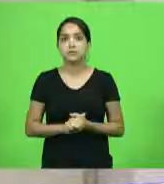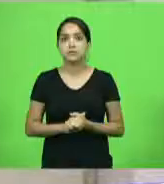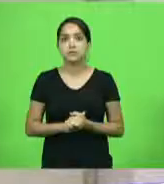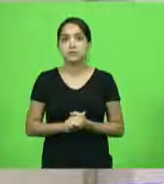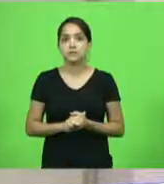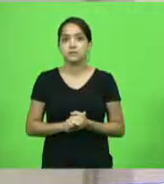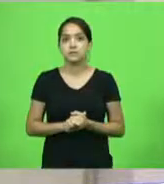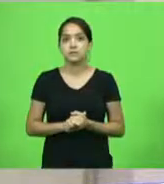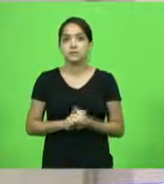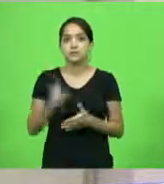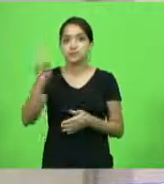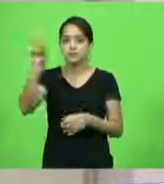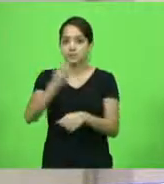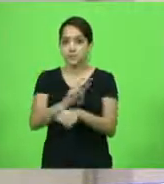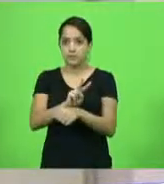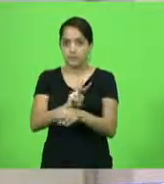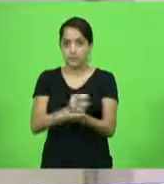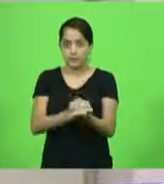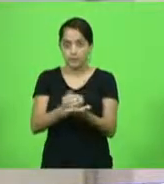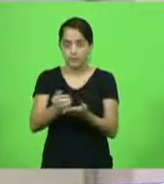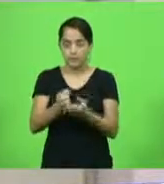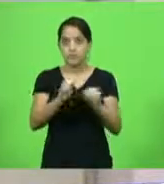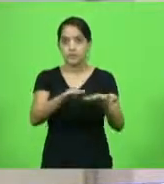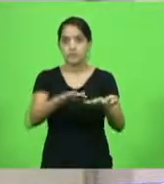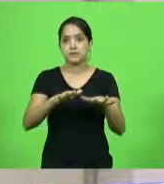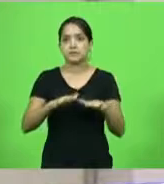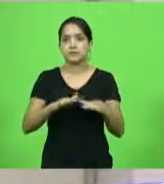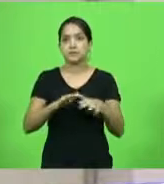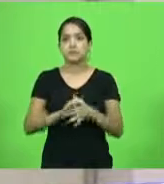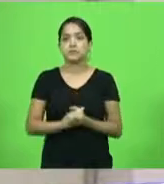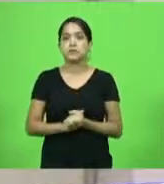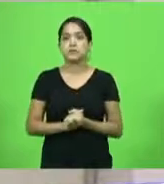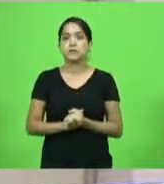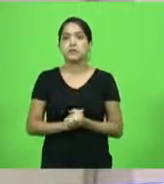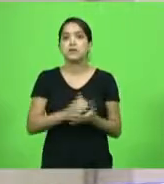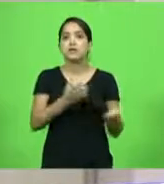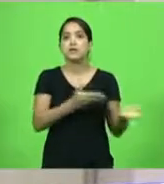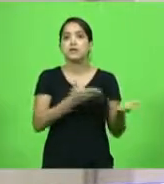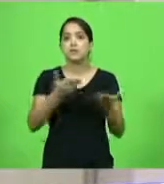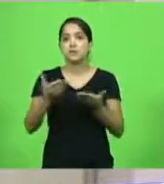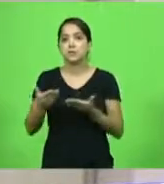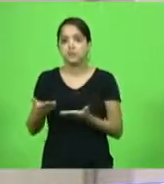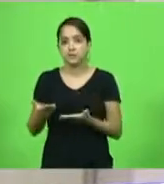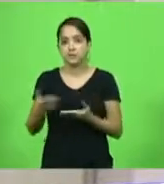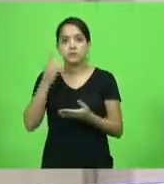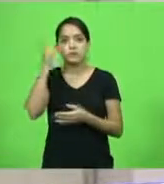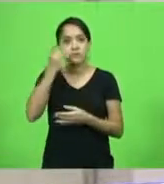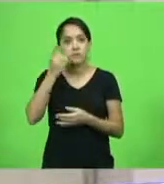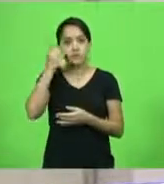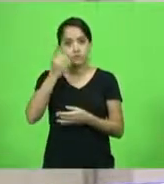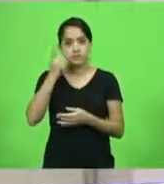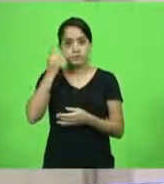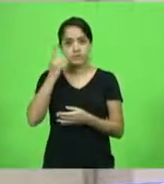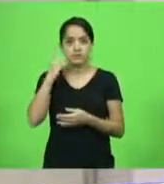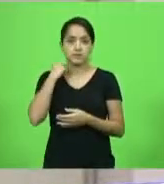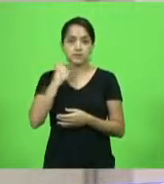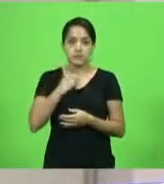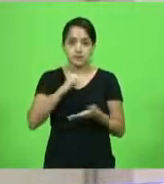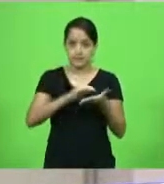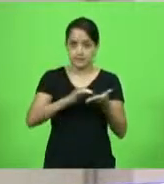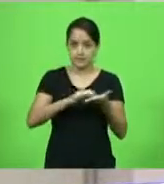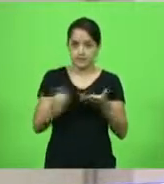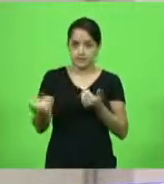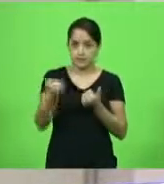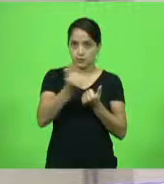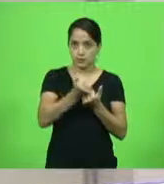Sob a proteção de Deus, declaro aberta a presente sessão. Convido o deputado Silvio Drevec, secretário ad hoc,